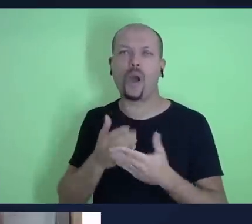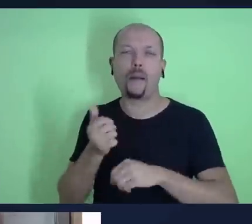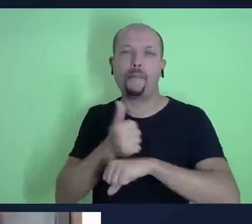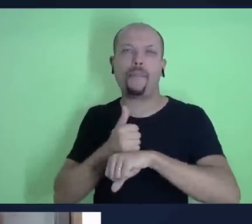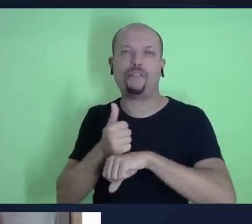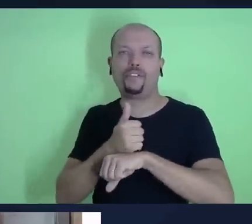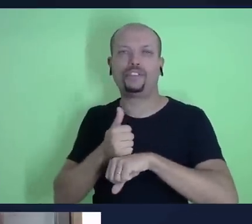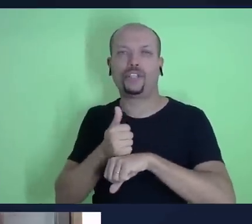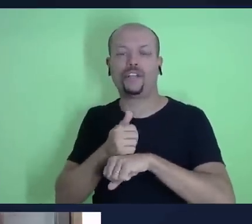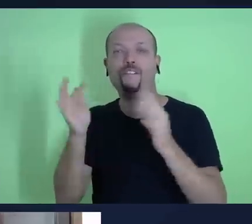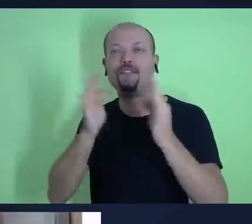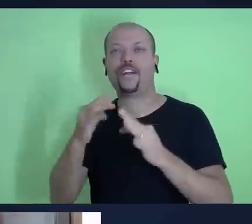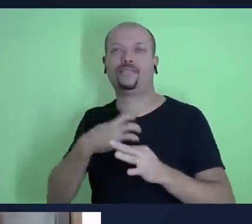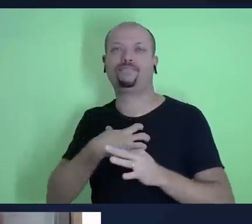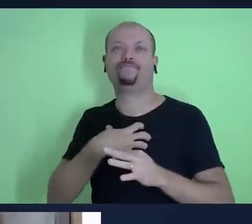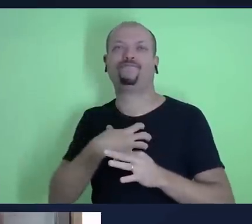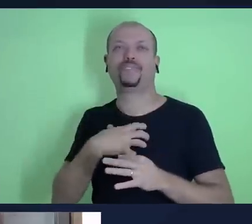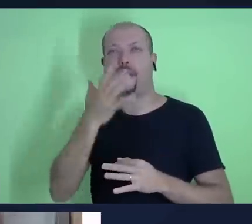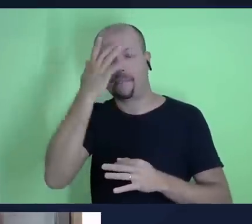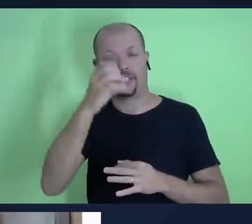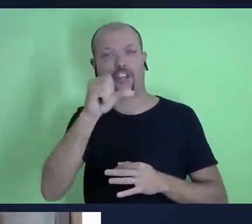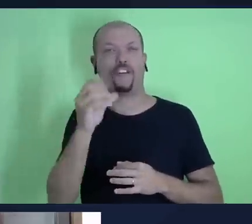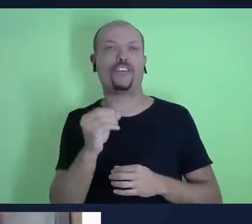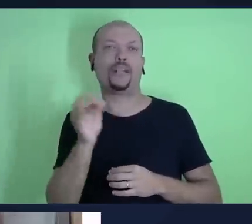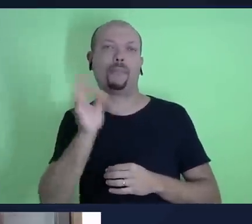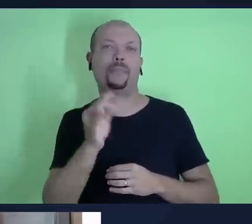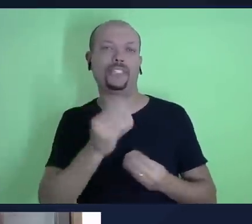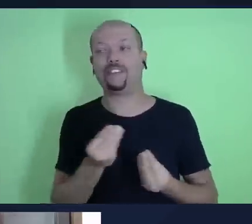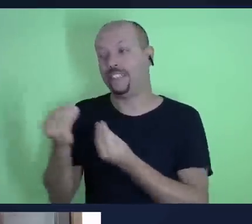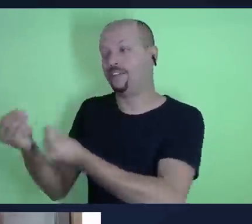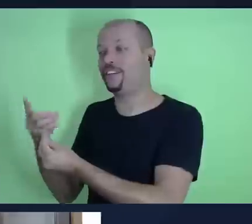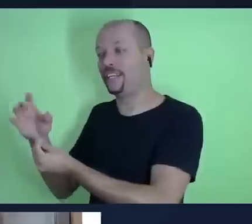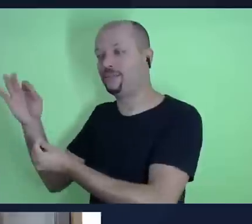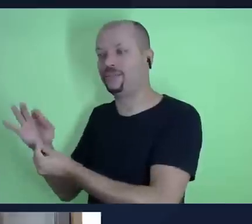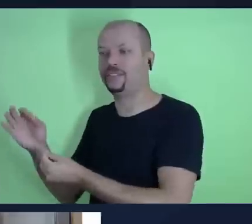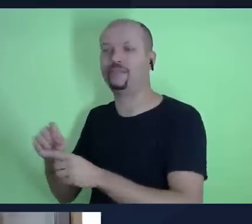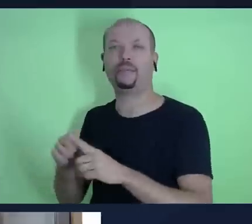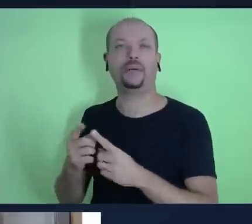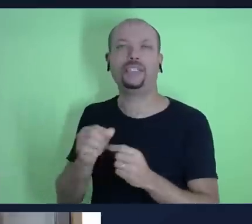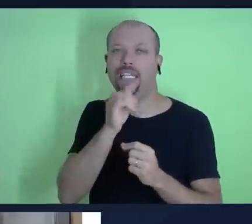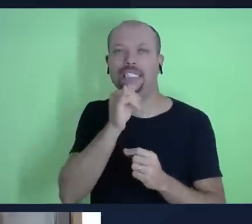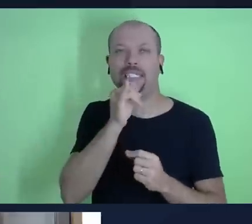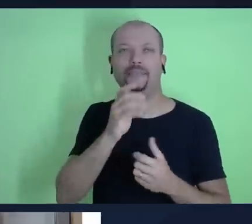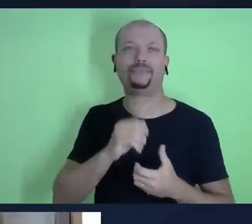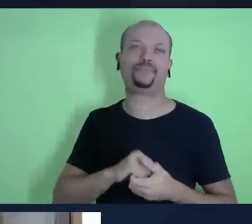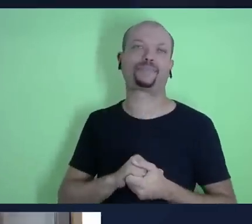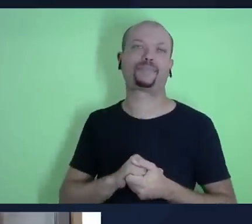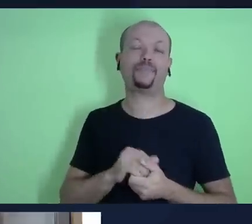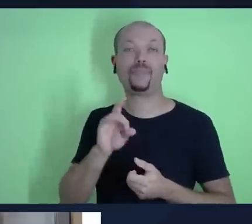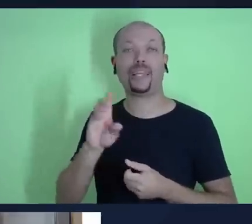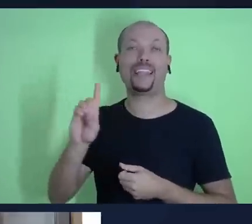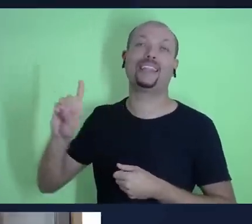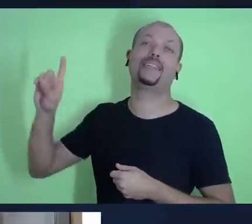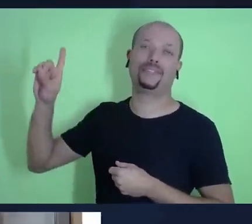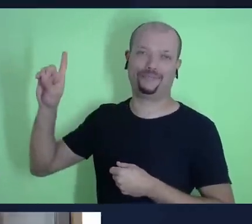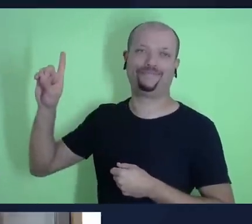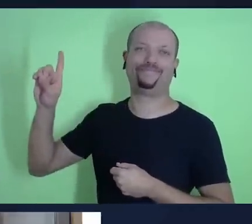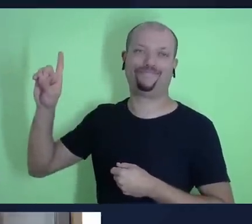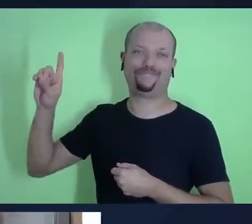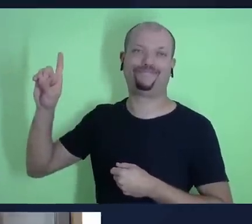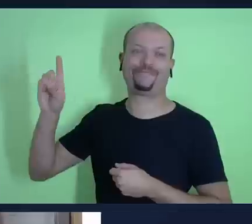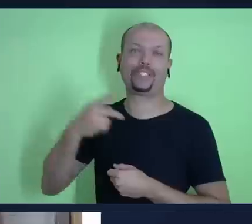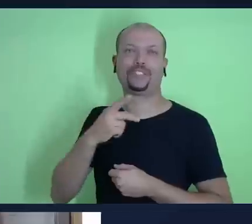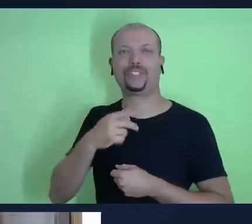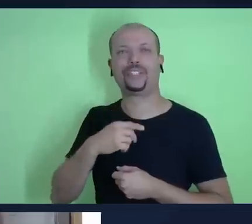fica feliz se a pessoa dá 90% ele vai devolver só 10% mas quando se trata de Deus a gente fica